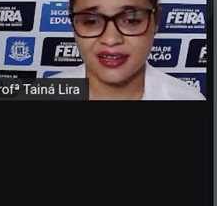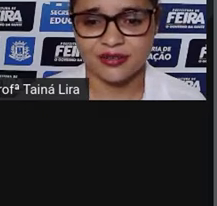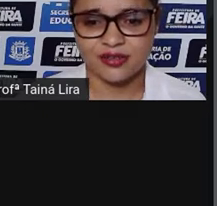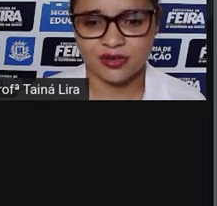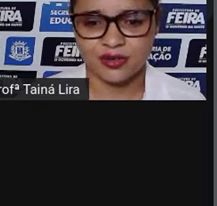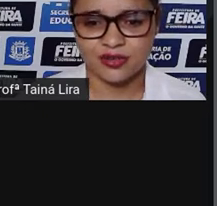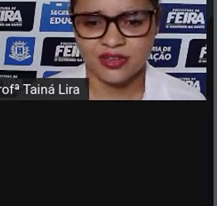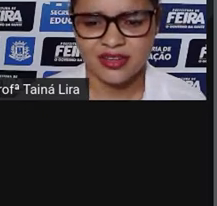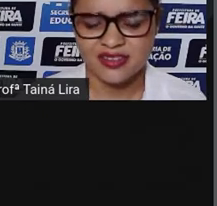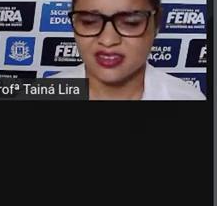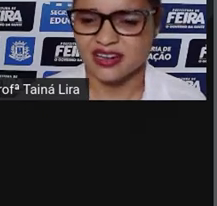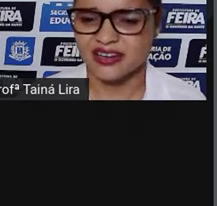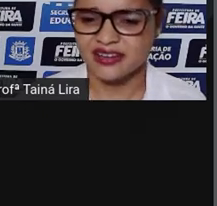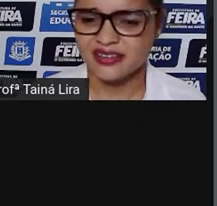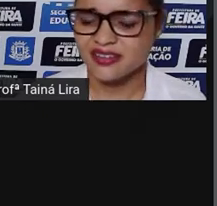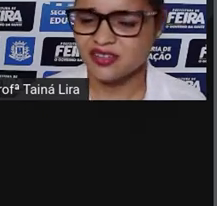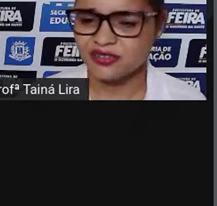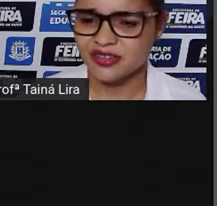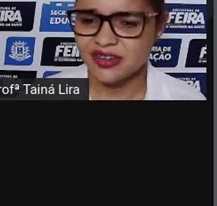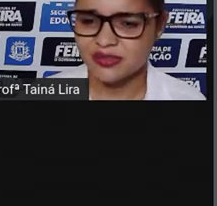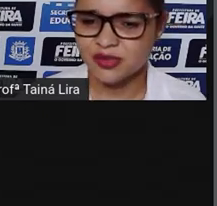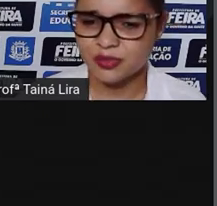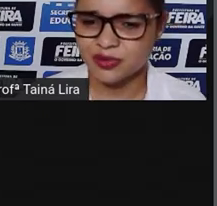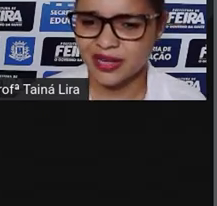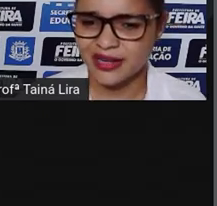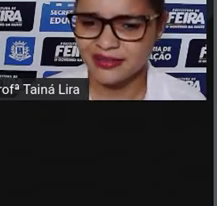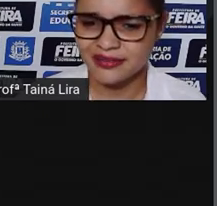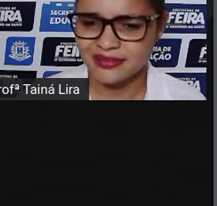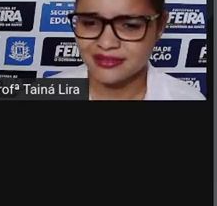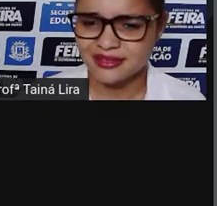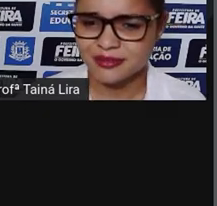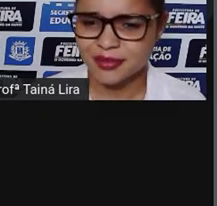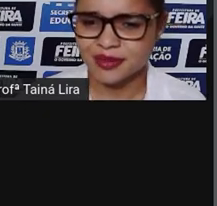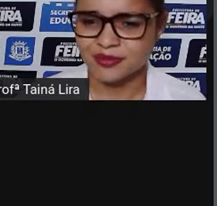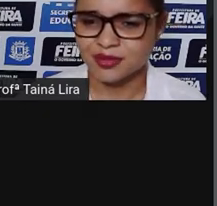arregalaram os olhos. Será que ainda existe fantasmas por lá?